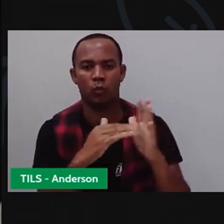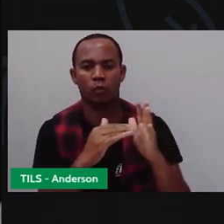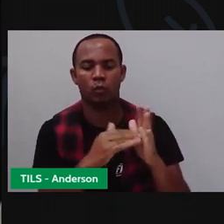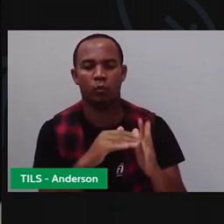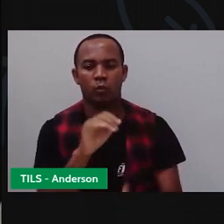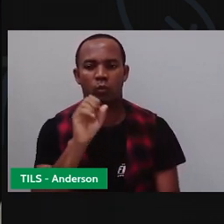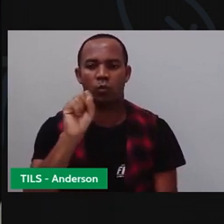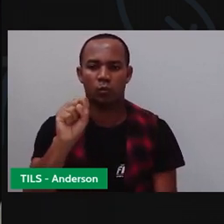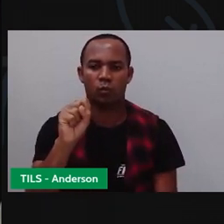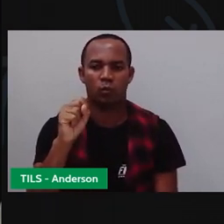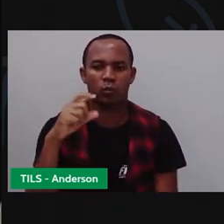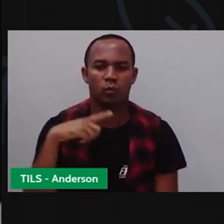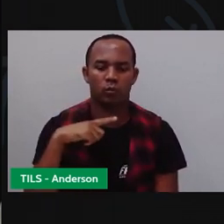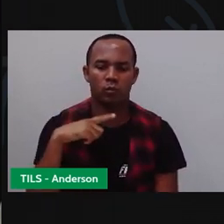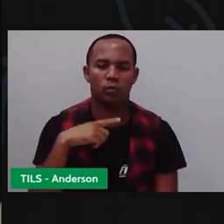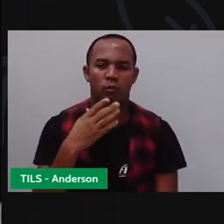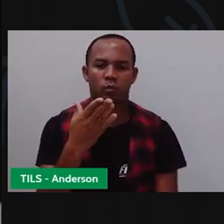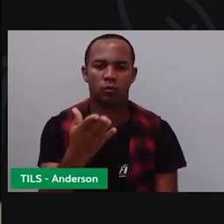Oito pneus, ó.